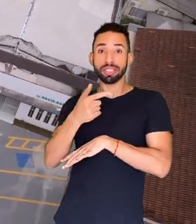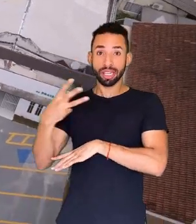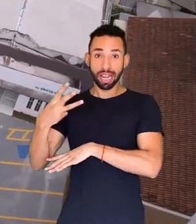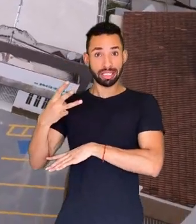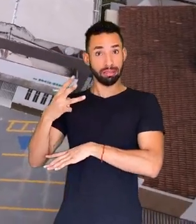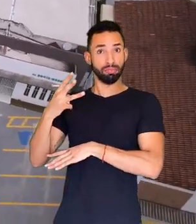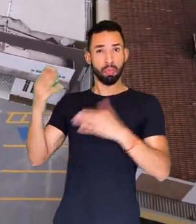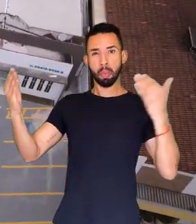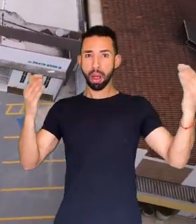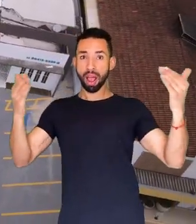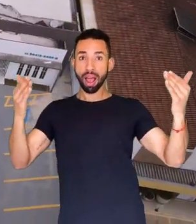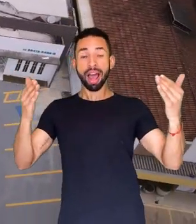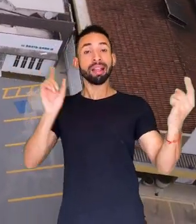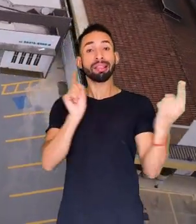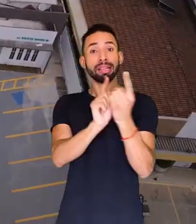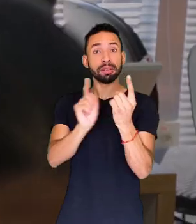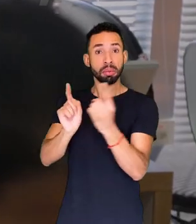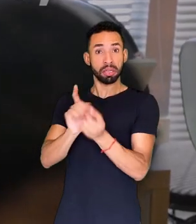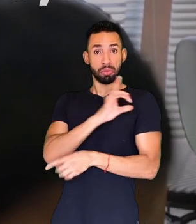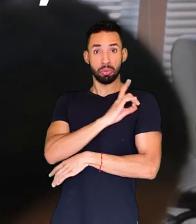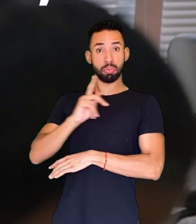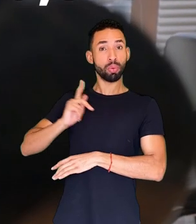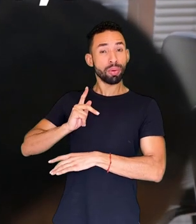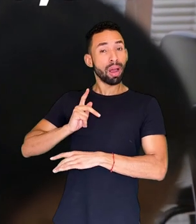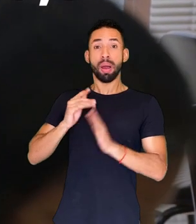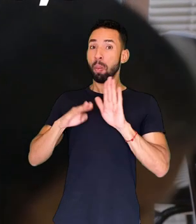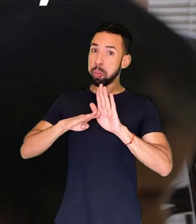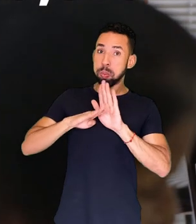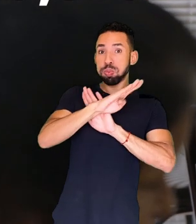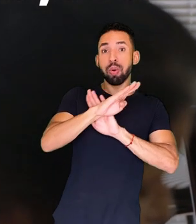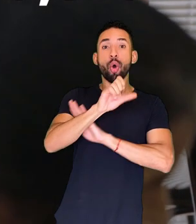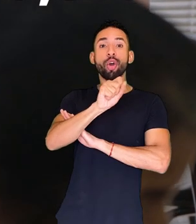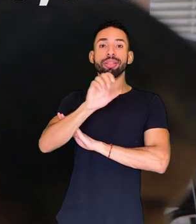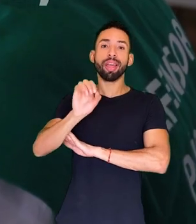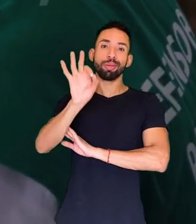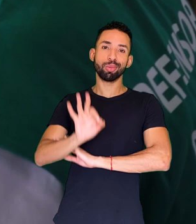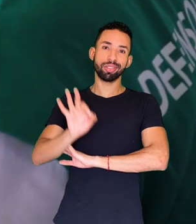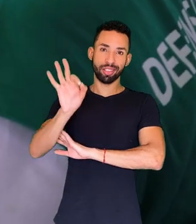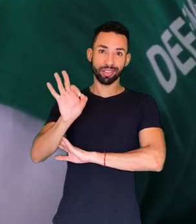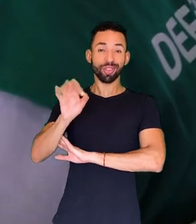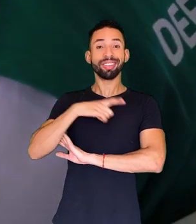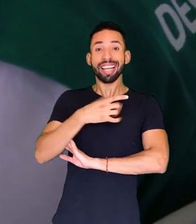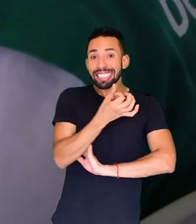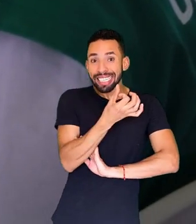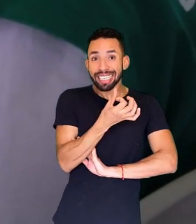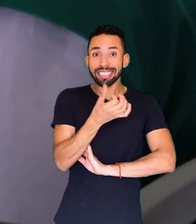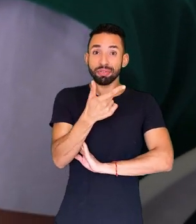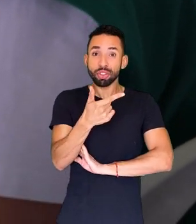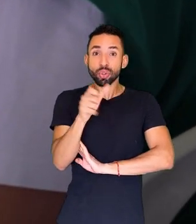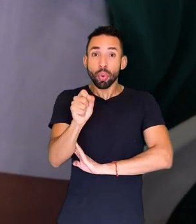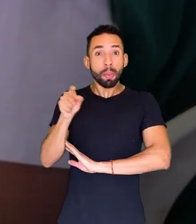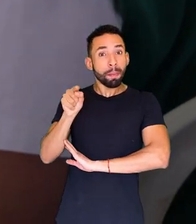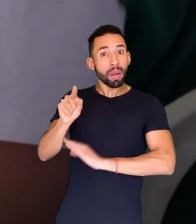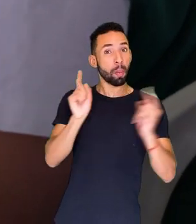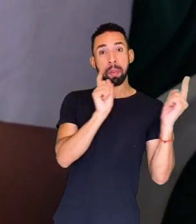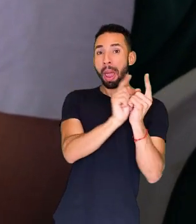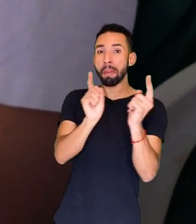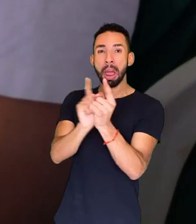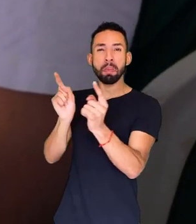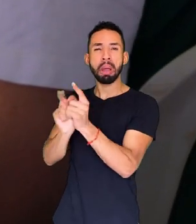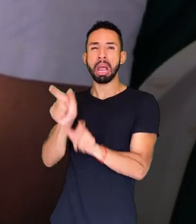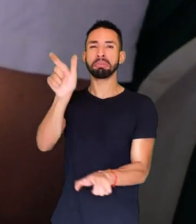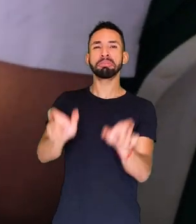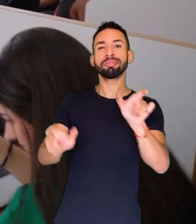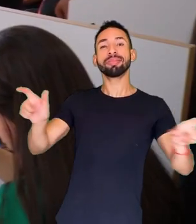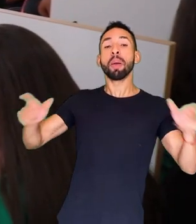número de atendimentos realizados pela DPE cresceu em mais de 80%, totalizando mais de 628 mil